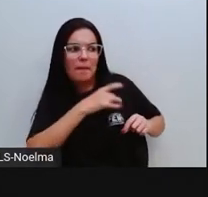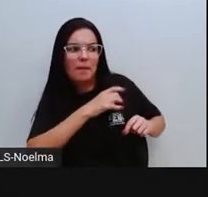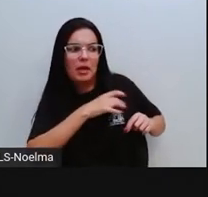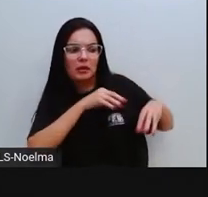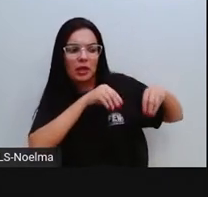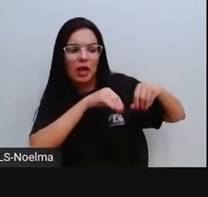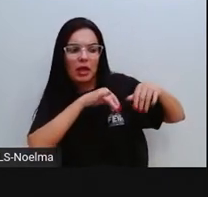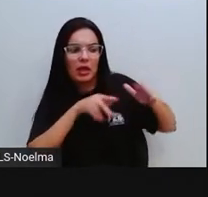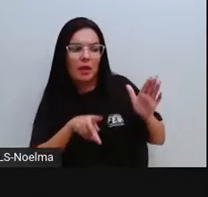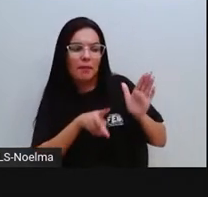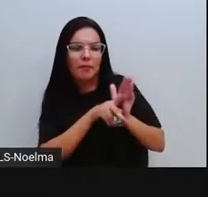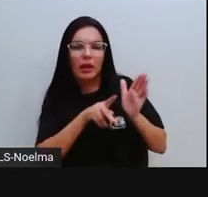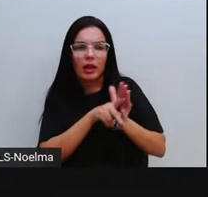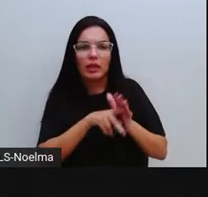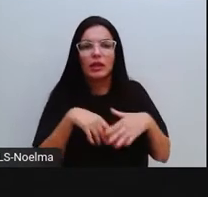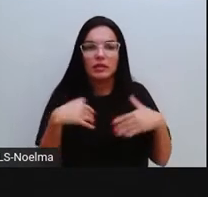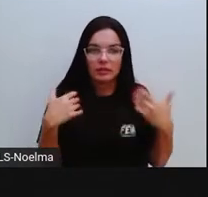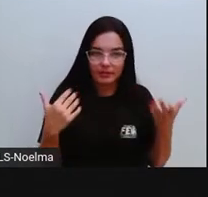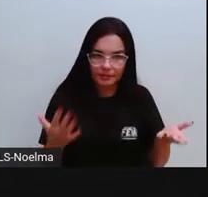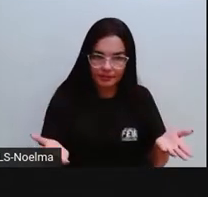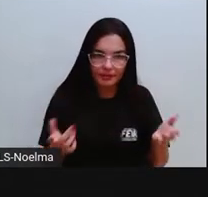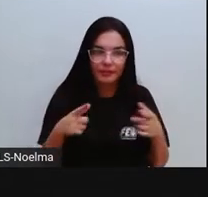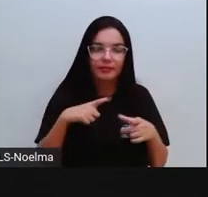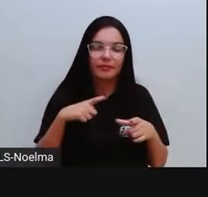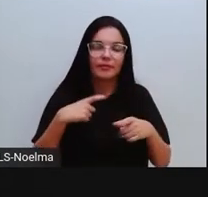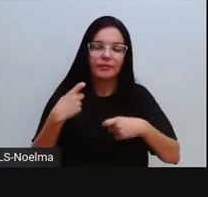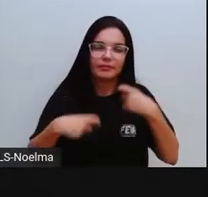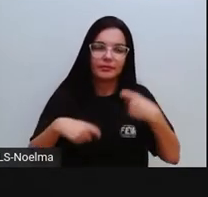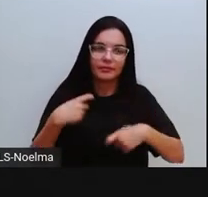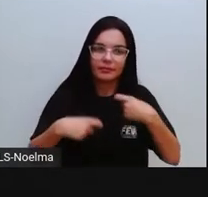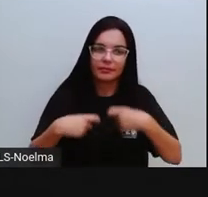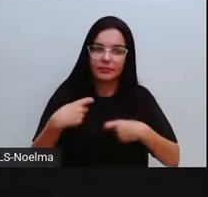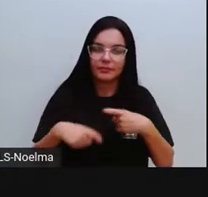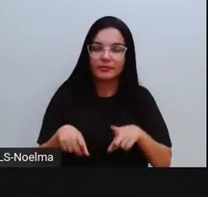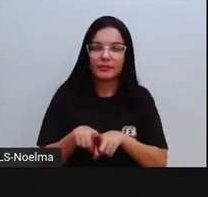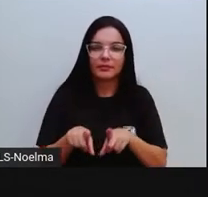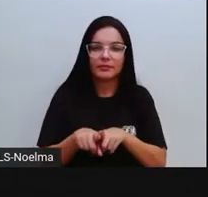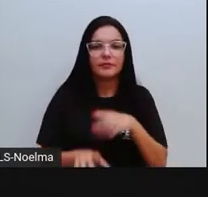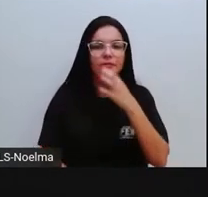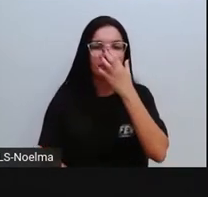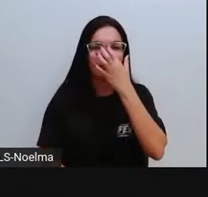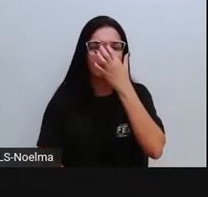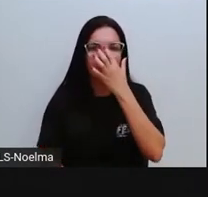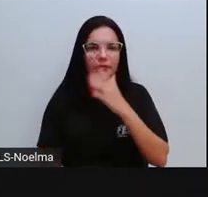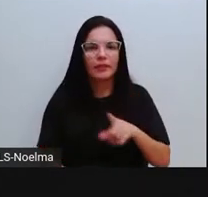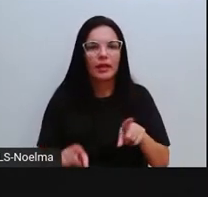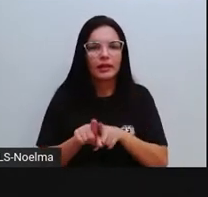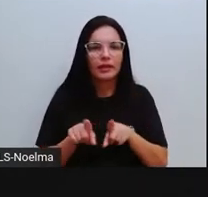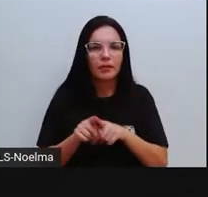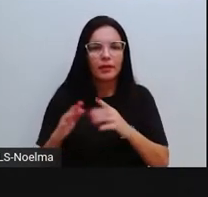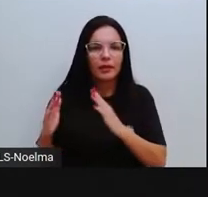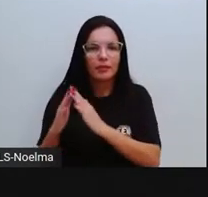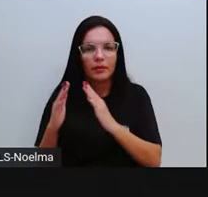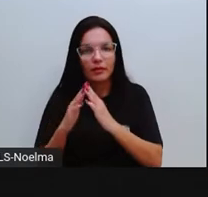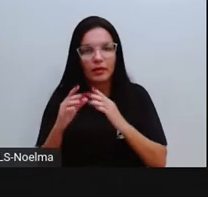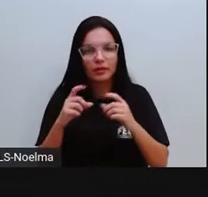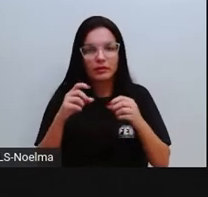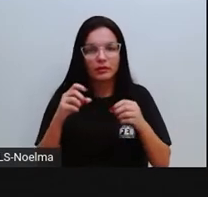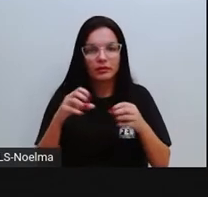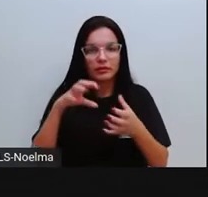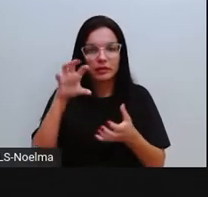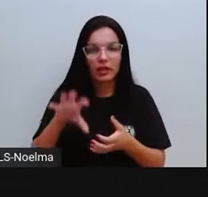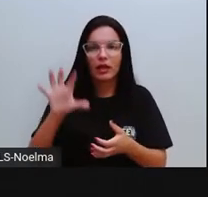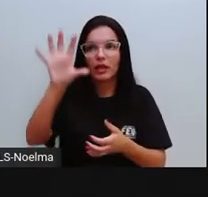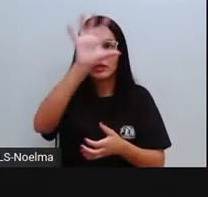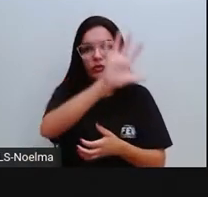perder, as suas terras, e aí, houve um confronto, certo? Eles também habitaram a região, né, do